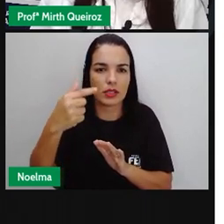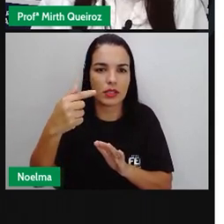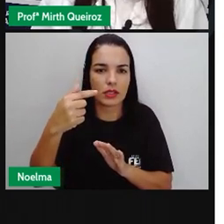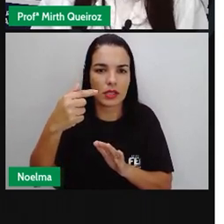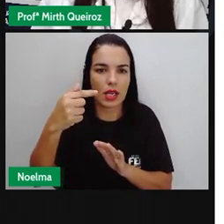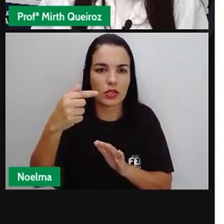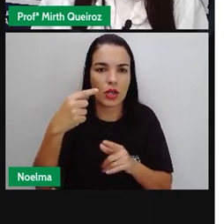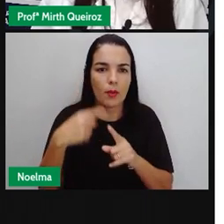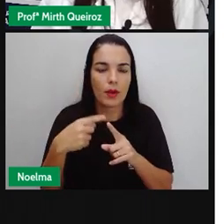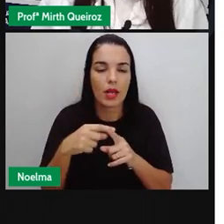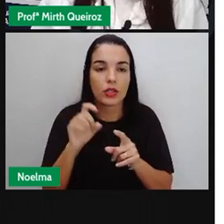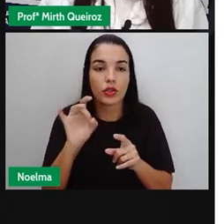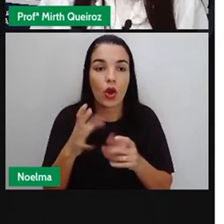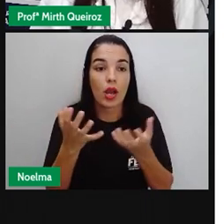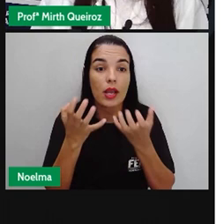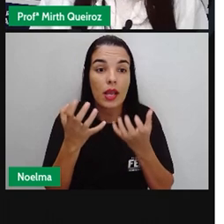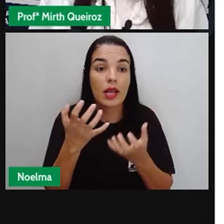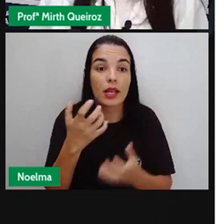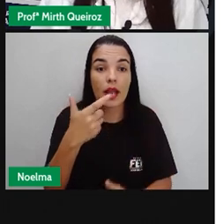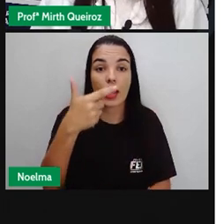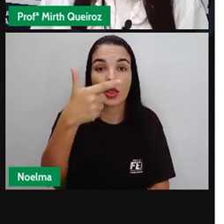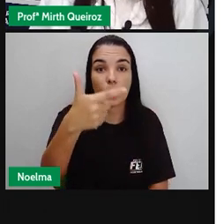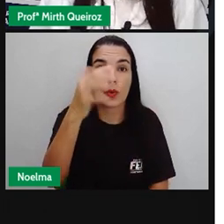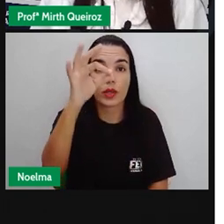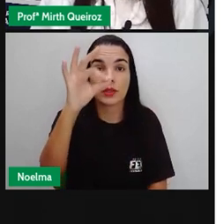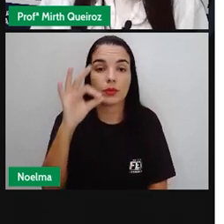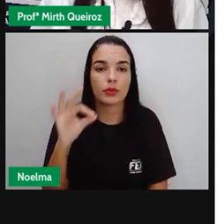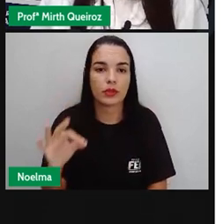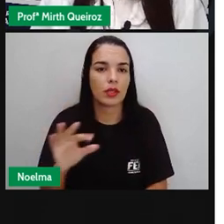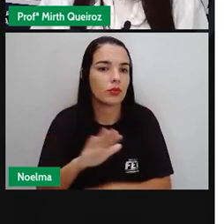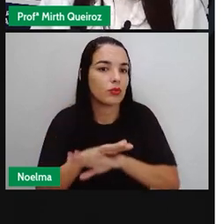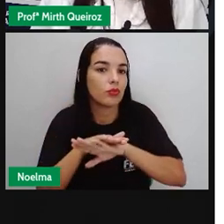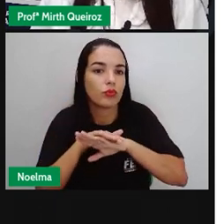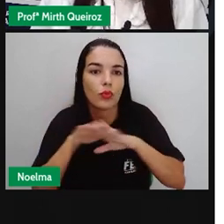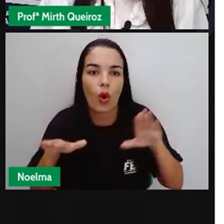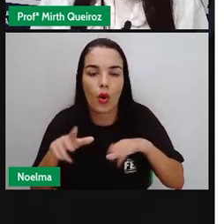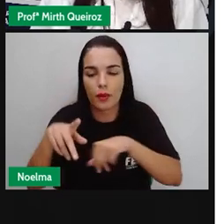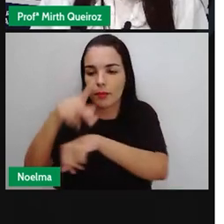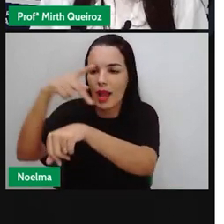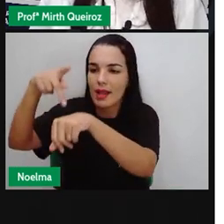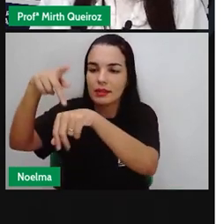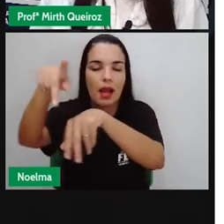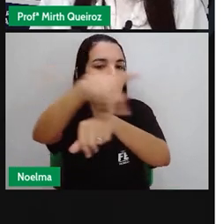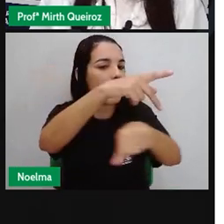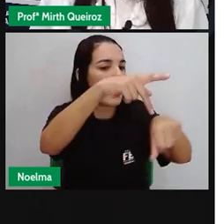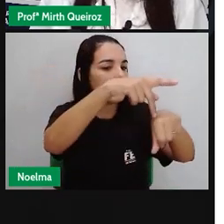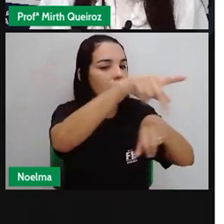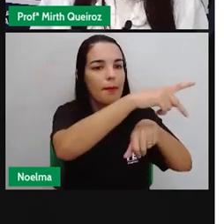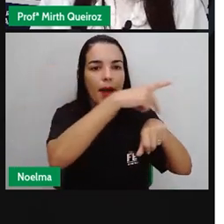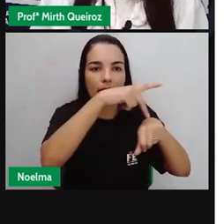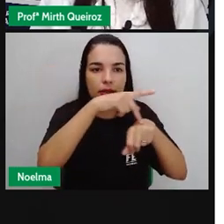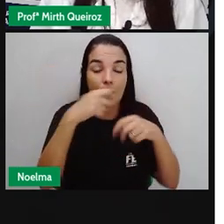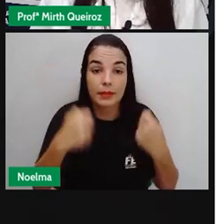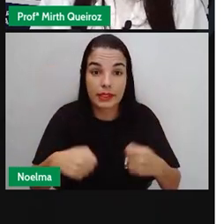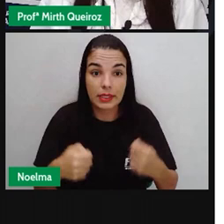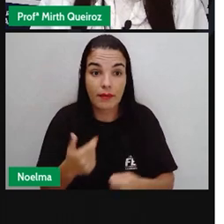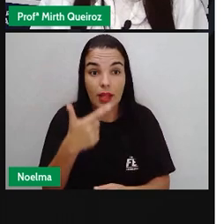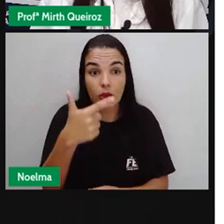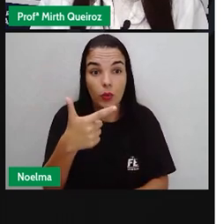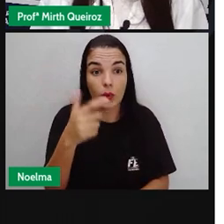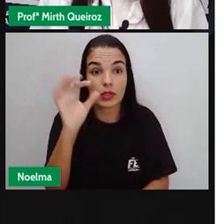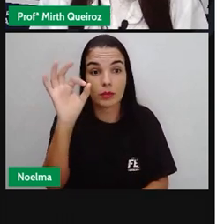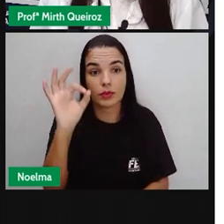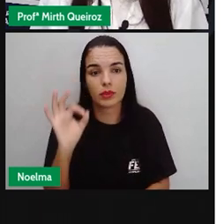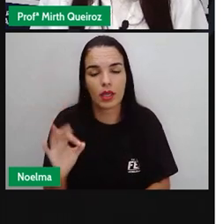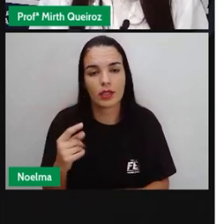do total de imigrantes de cada nacionalidade nos últimos 50 anos, limitando assim drasticamente o acesso